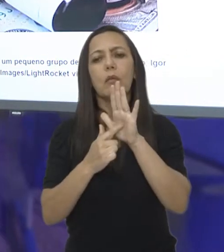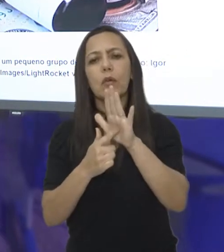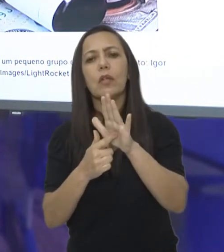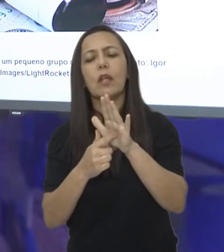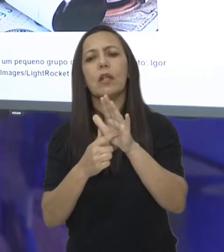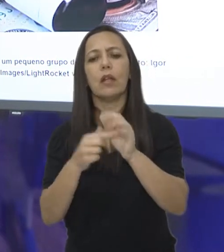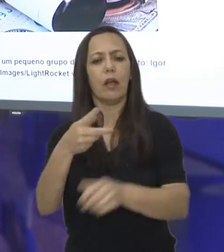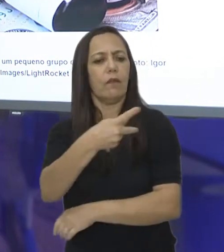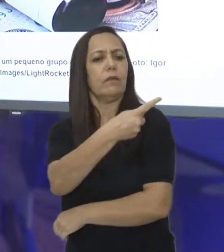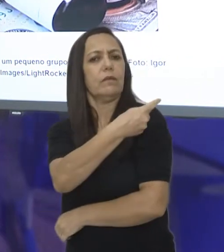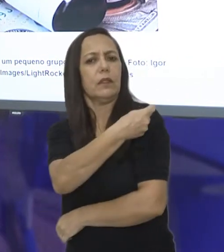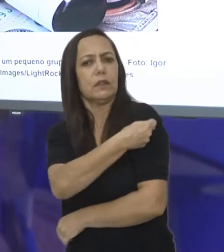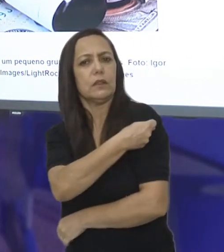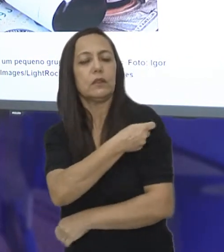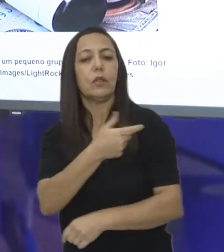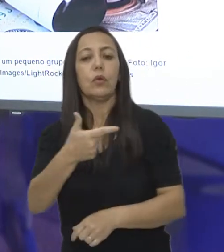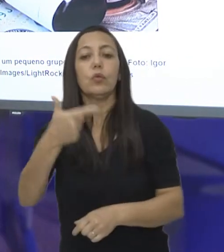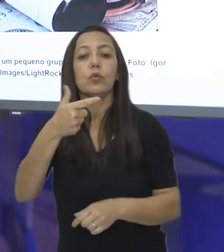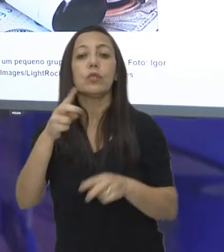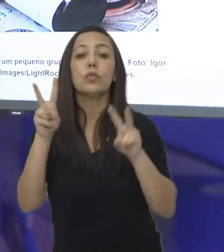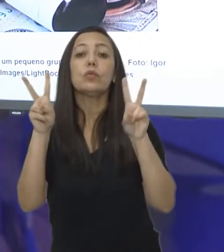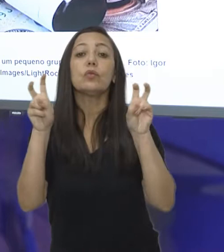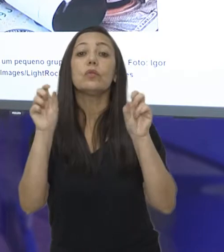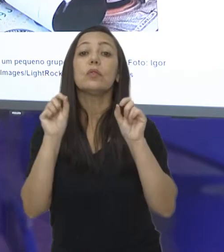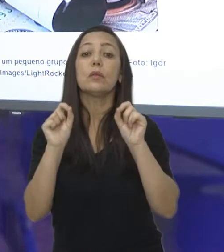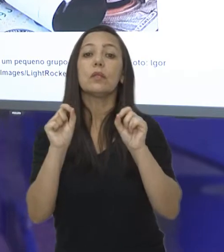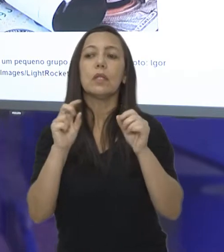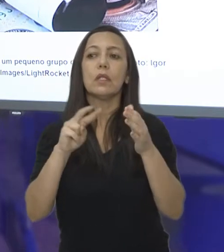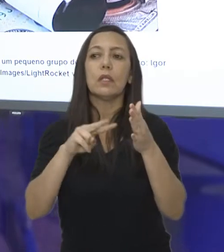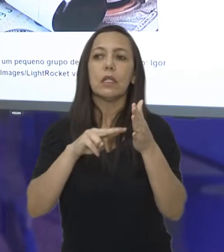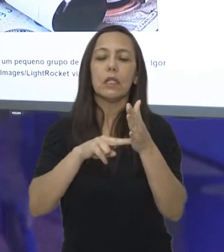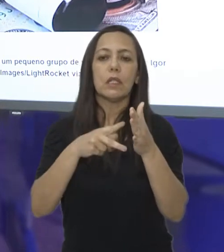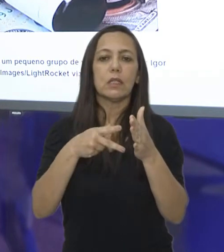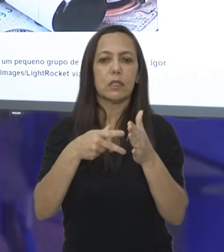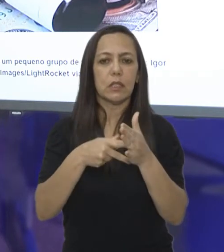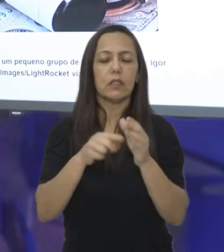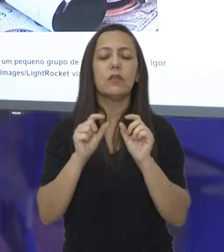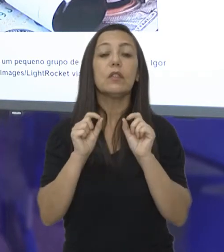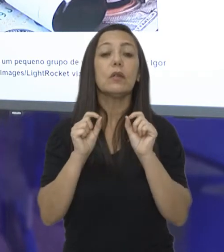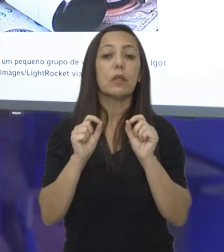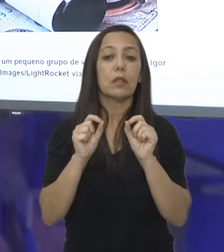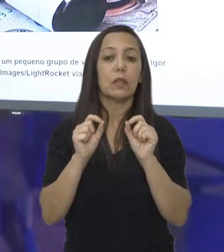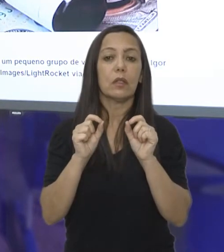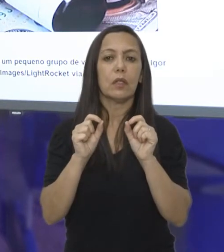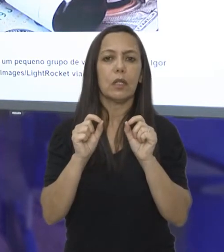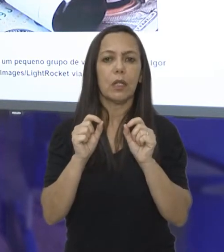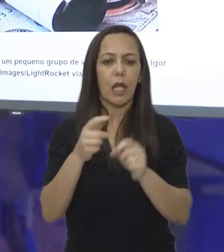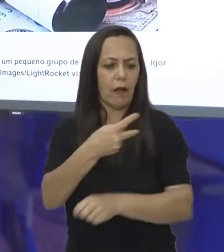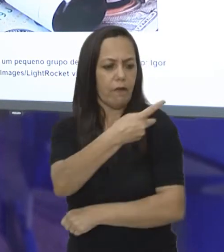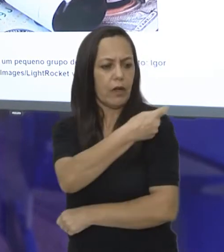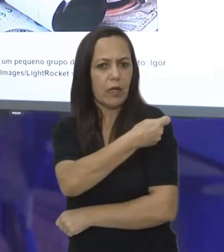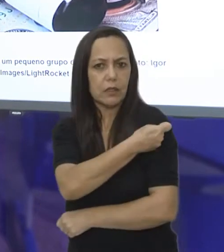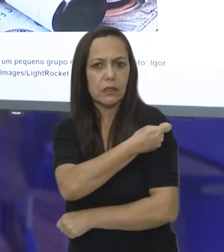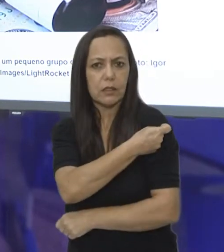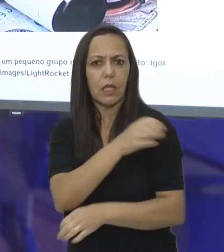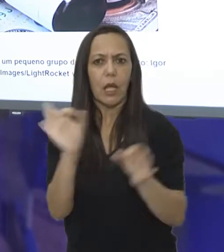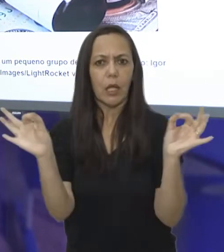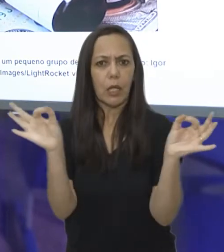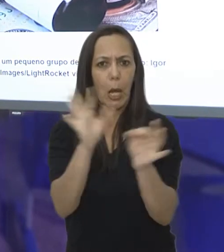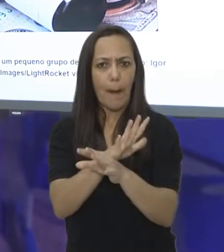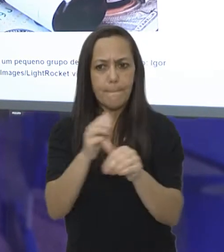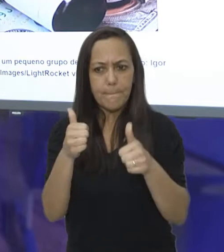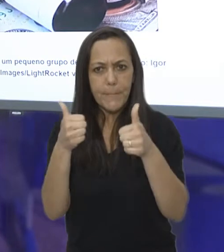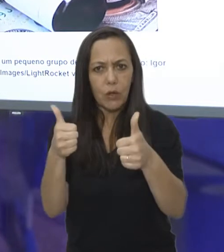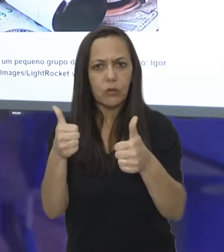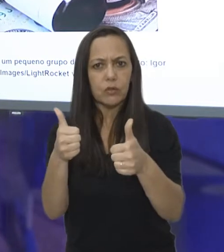vacina, o subtítulo diz o seguinte, isso não significa, entretanto, que ela está afronta. É um fragmento